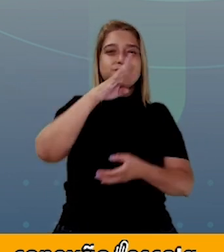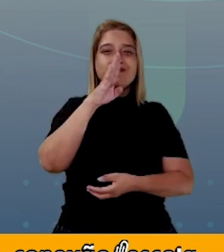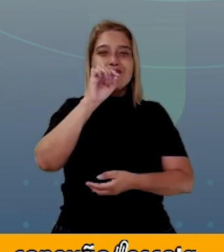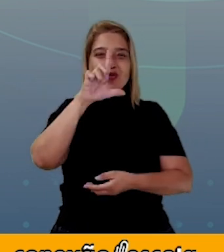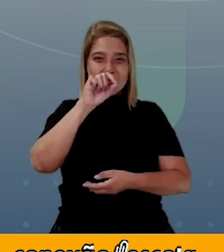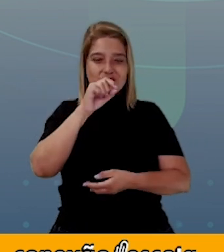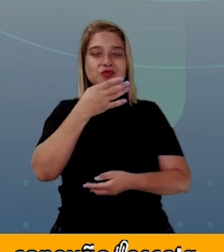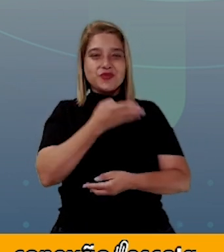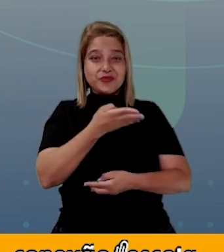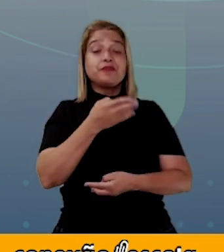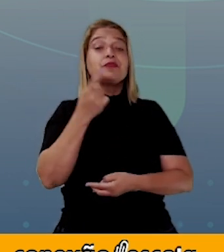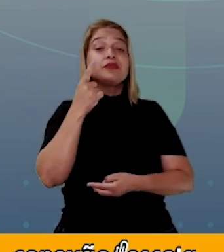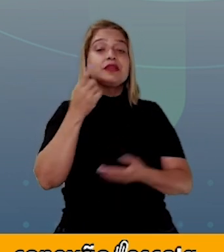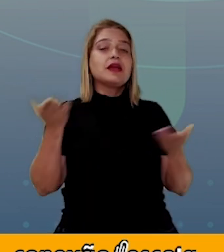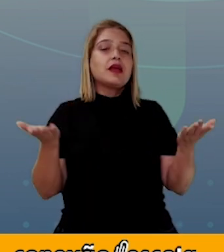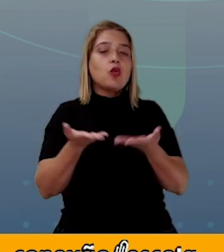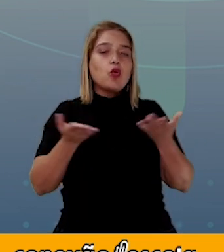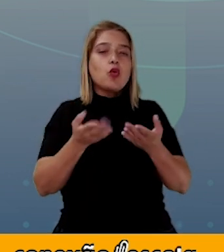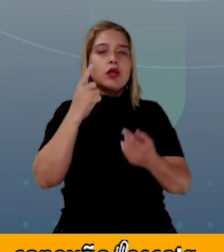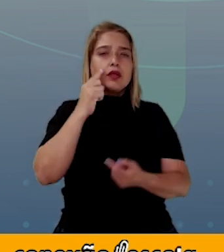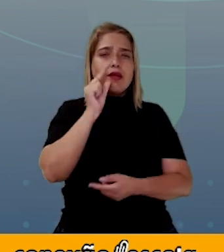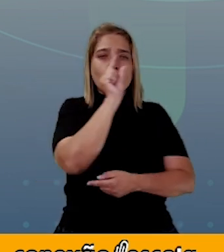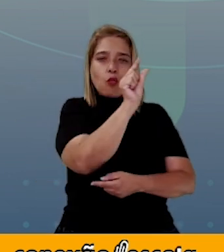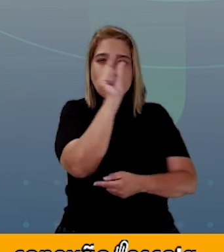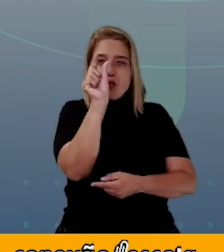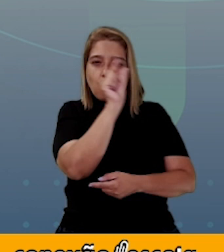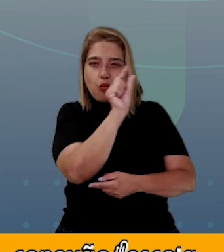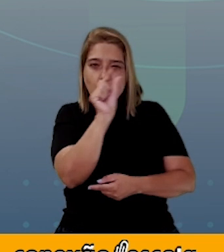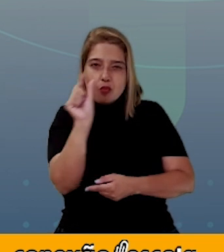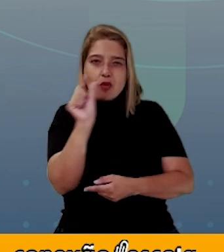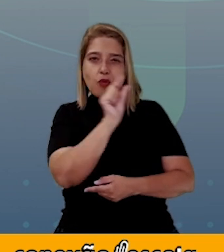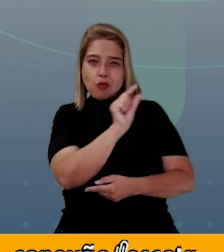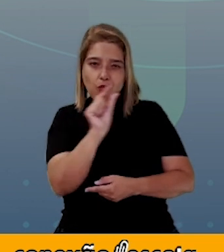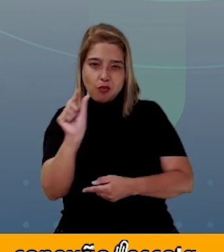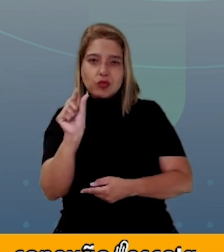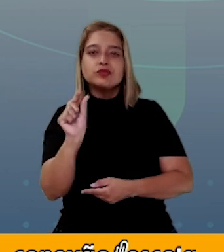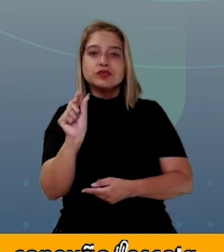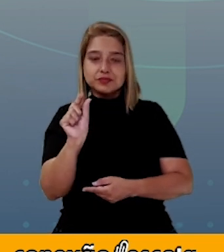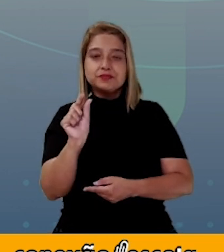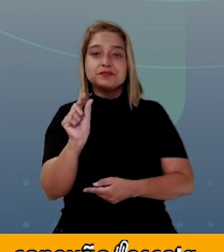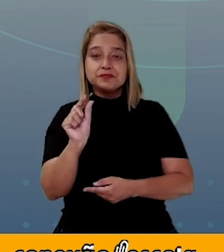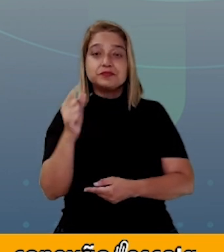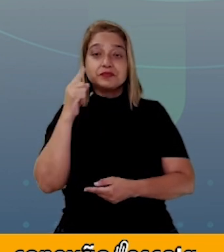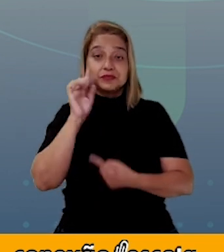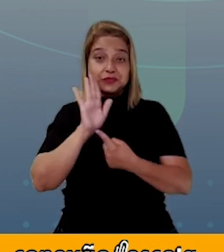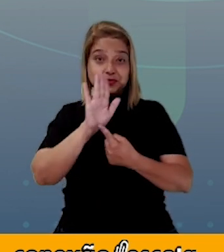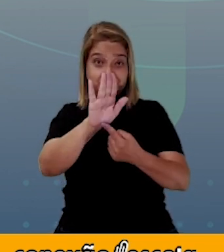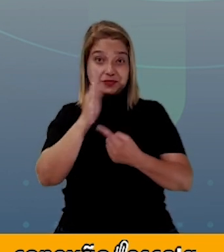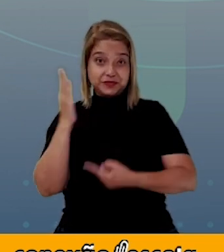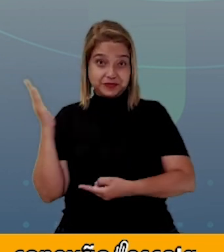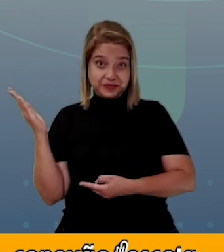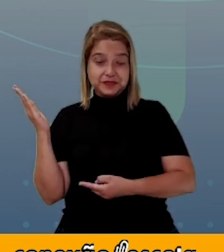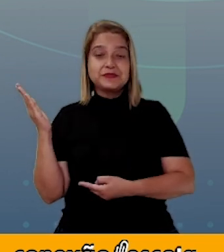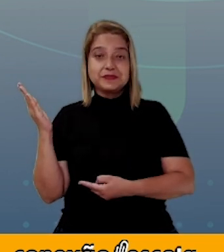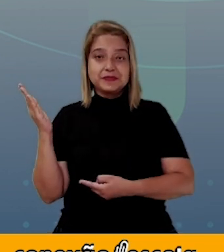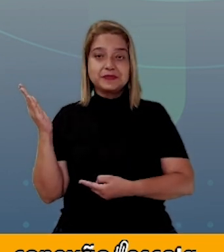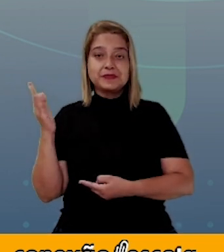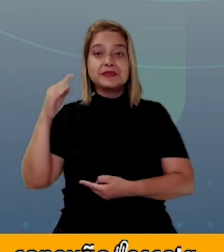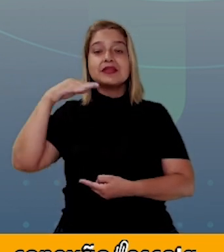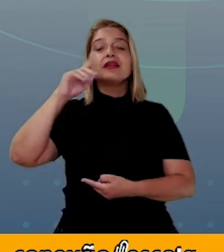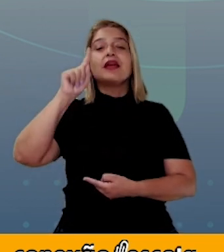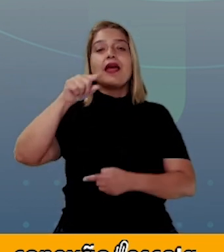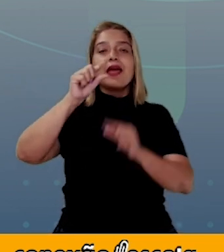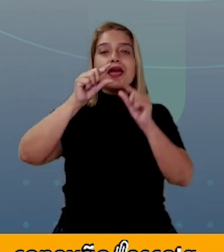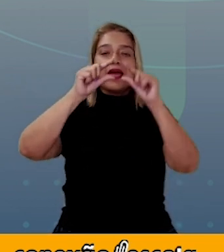medida um quadradinho. Veja só. Esse quadradinho que estou apresentando para vocês é a